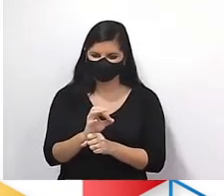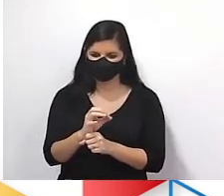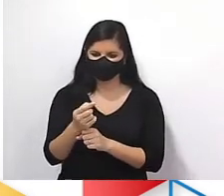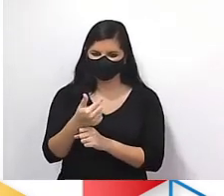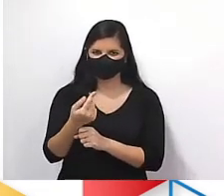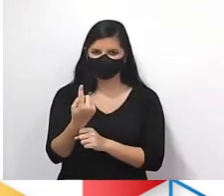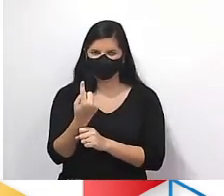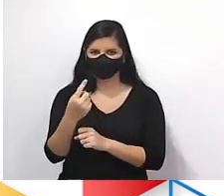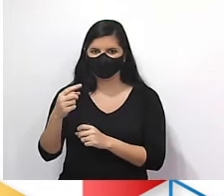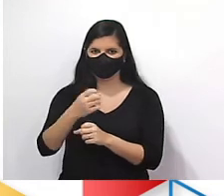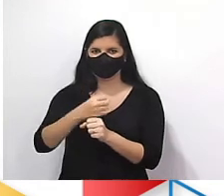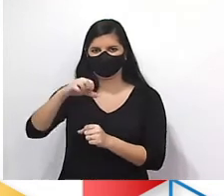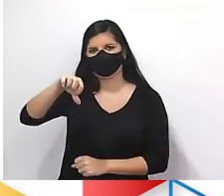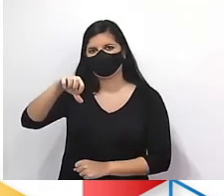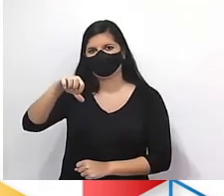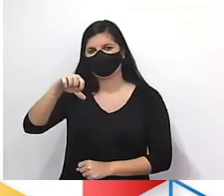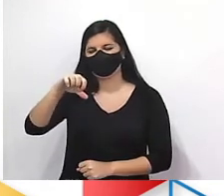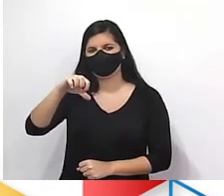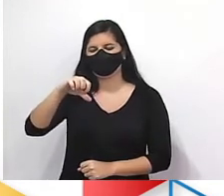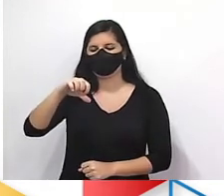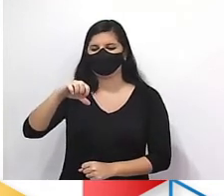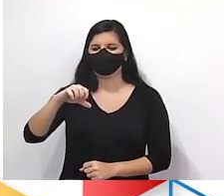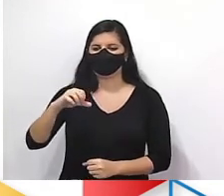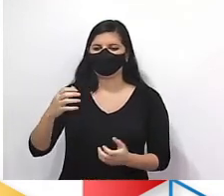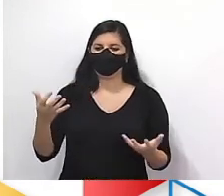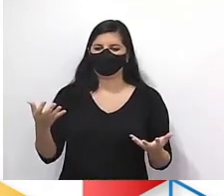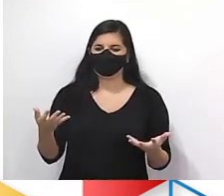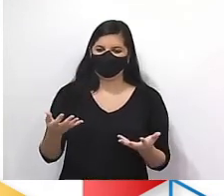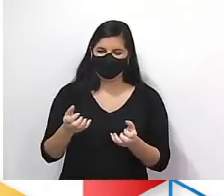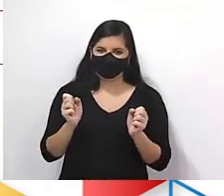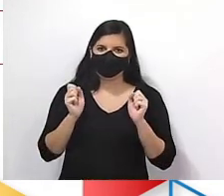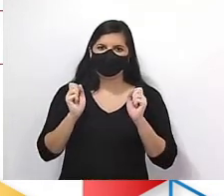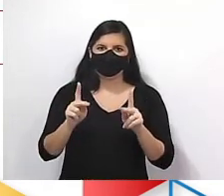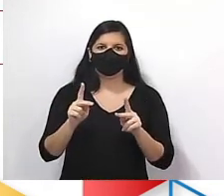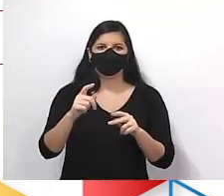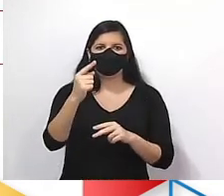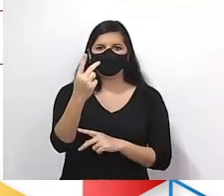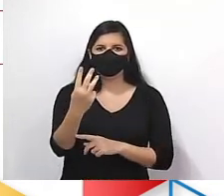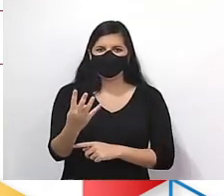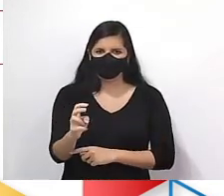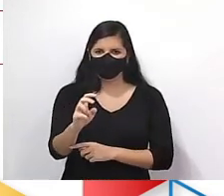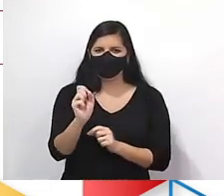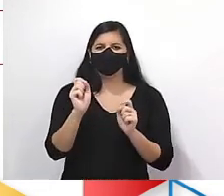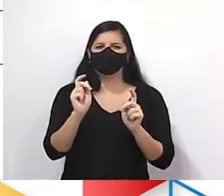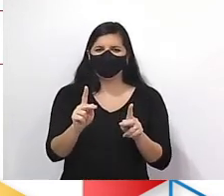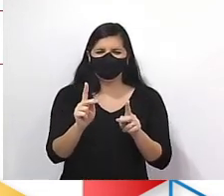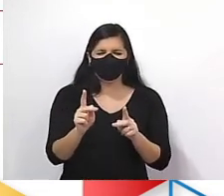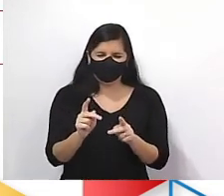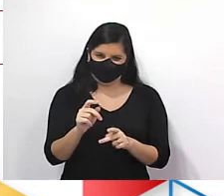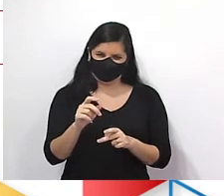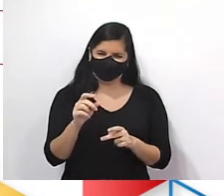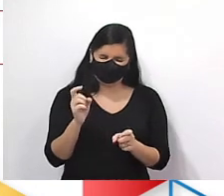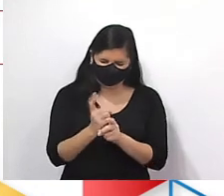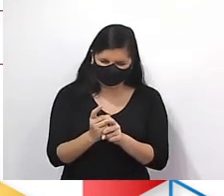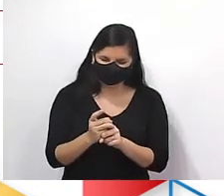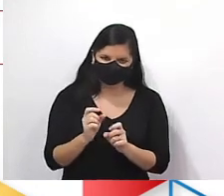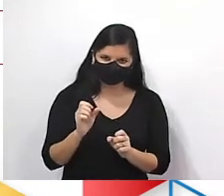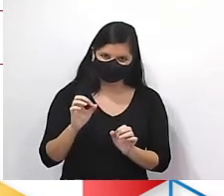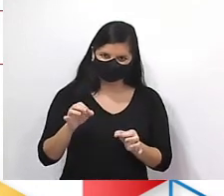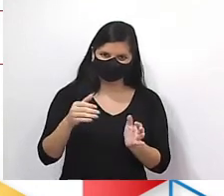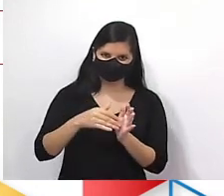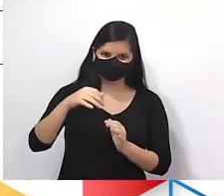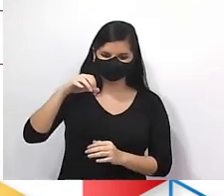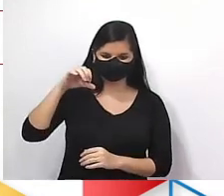menos 1, 9. Fechou então agora. Agora os 5 termos já estão montados. Então tem 1, 3, 5, 7, 9